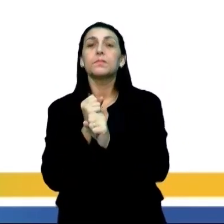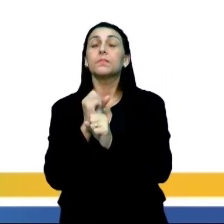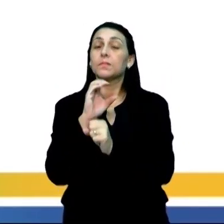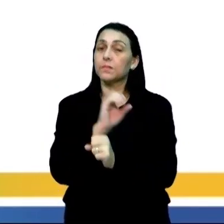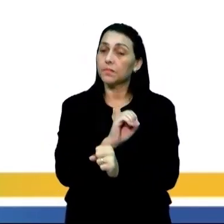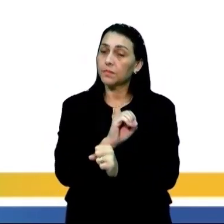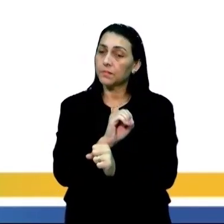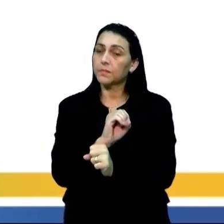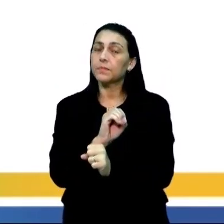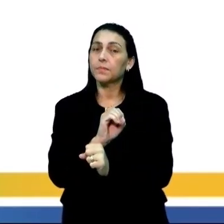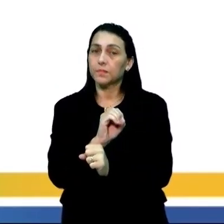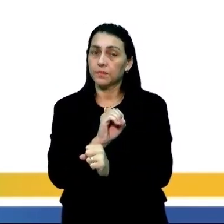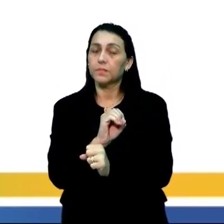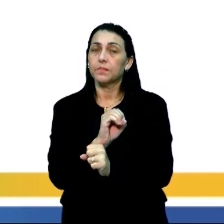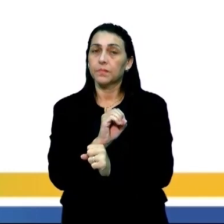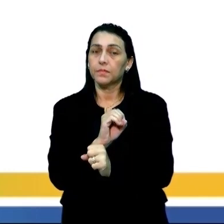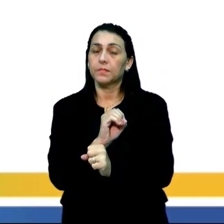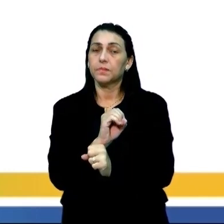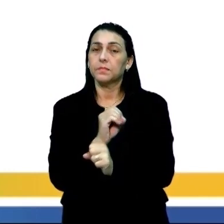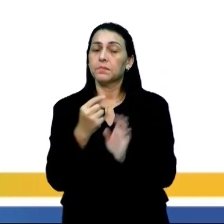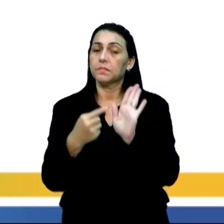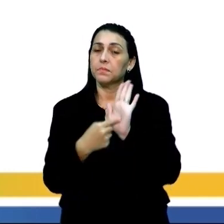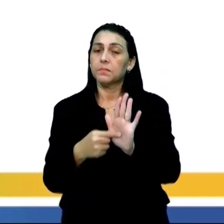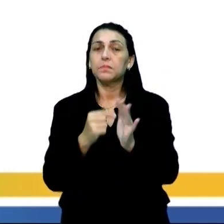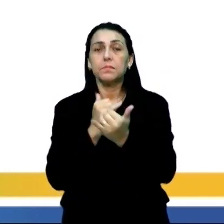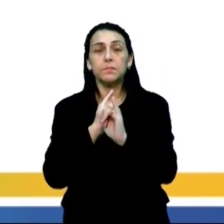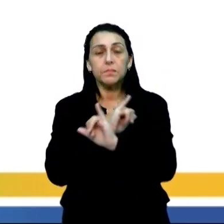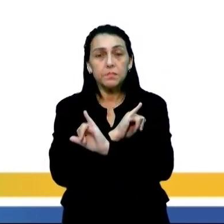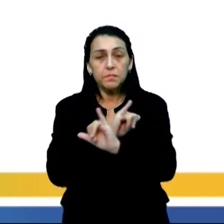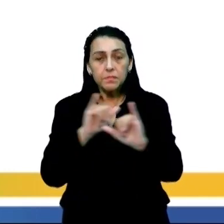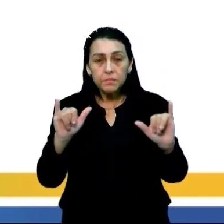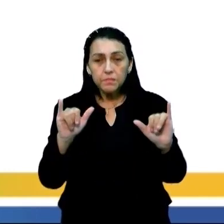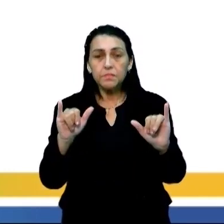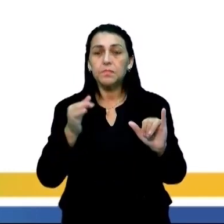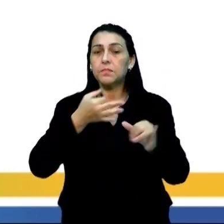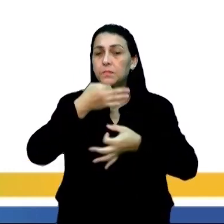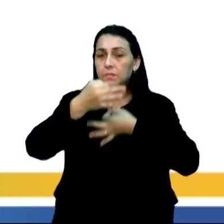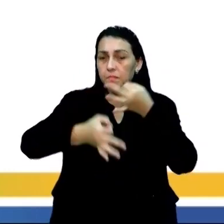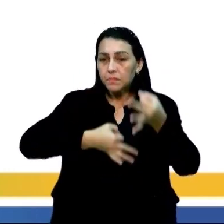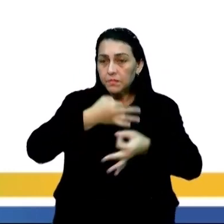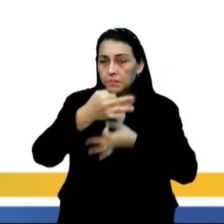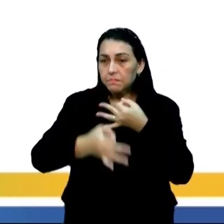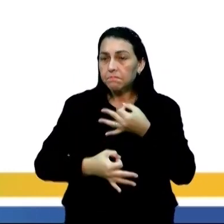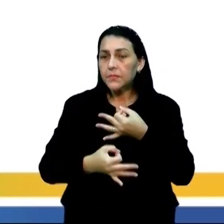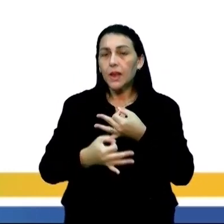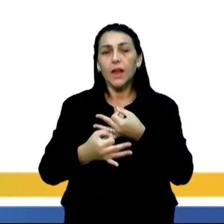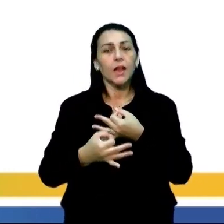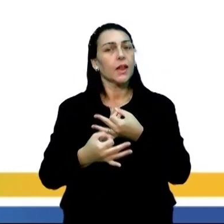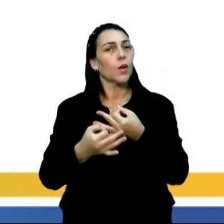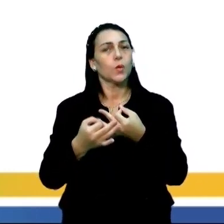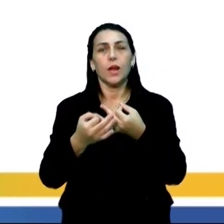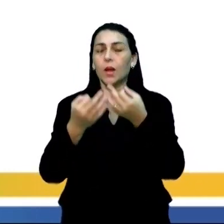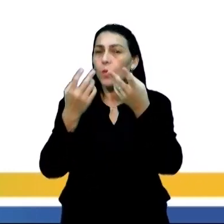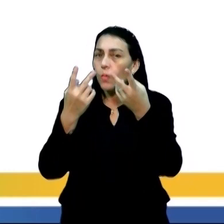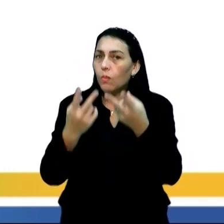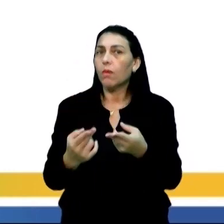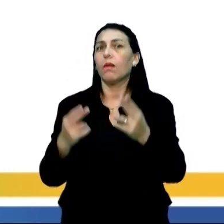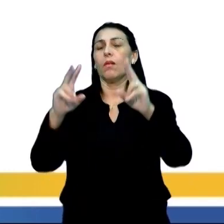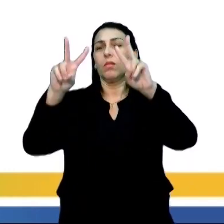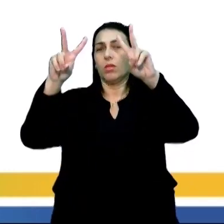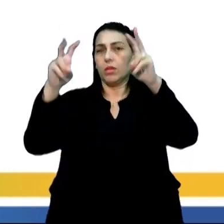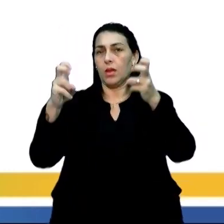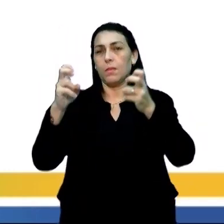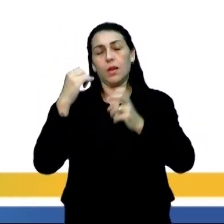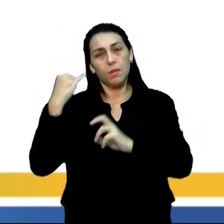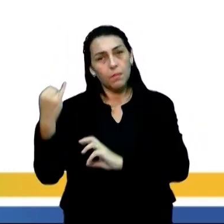0, eu apresento informações, fatos e opiniões que não estão relacionados ao tema. Olha,